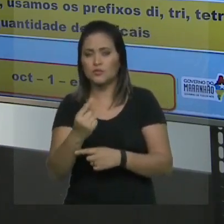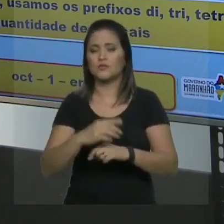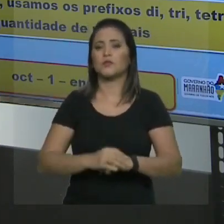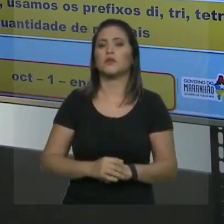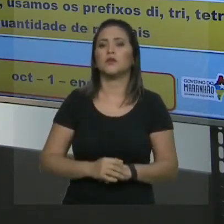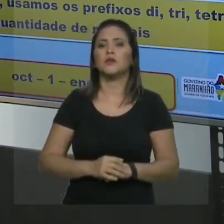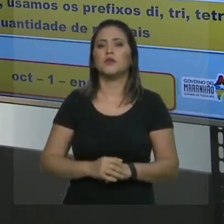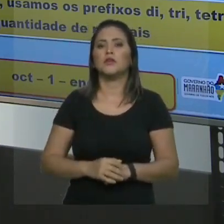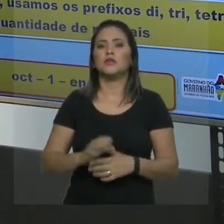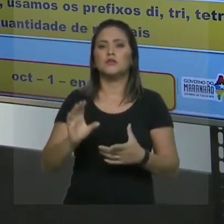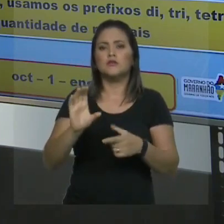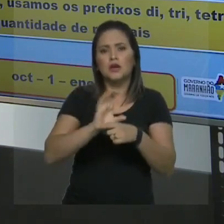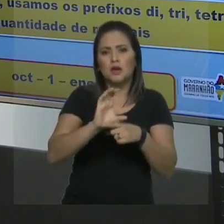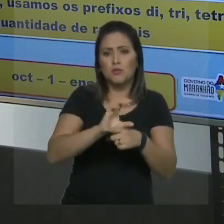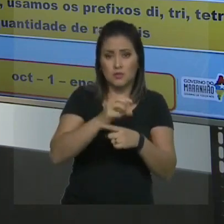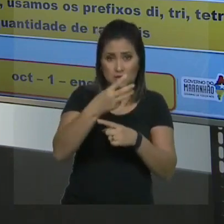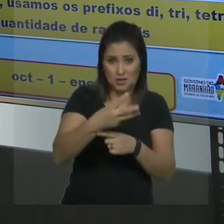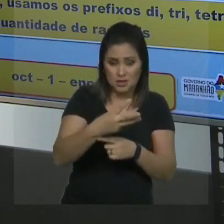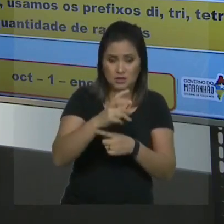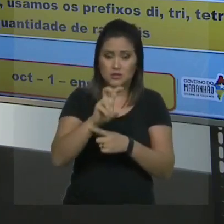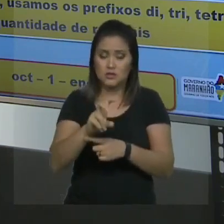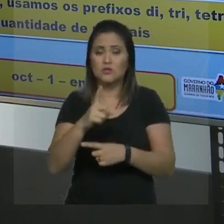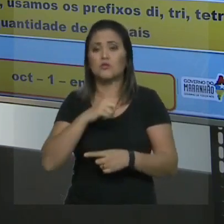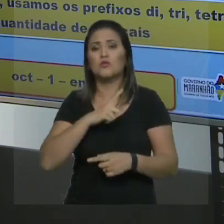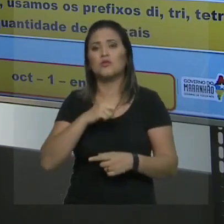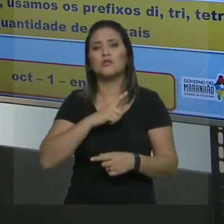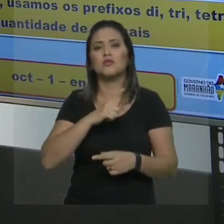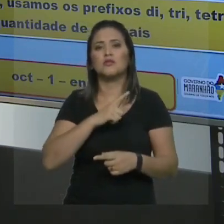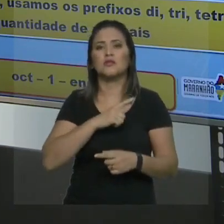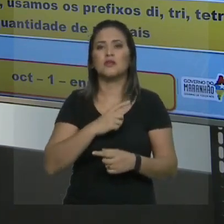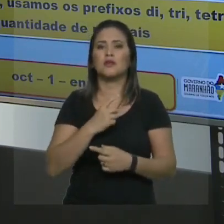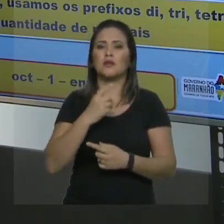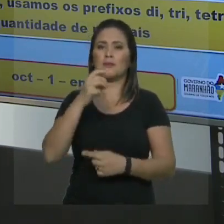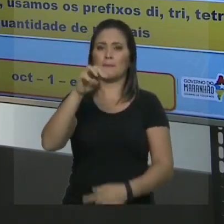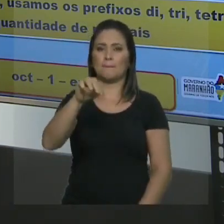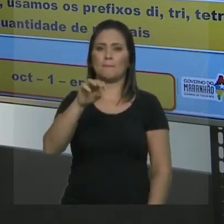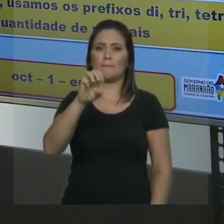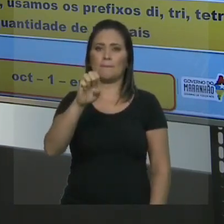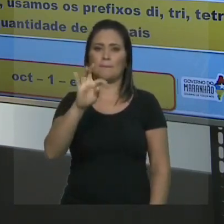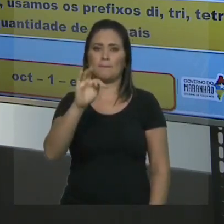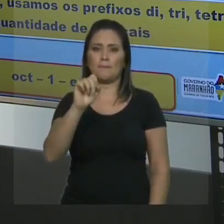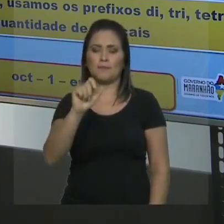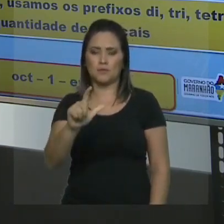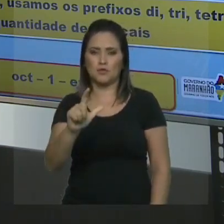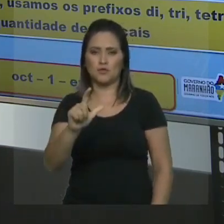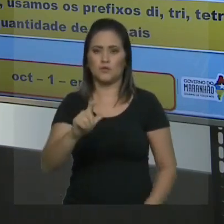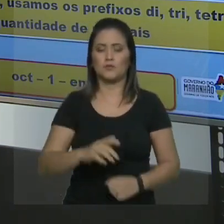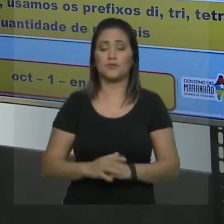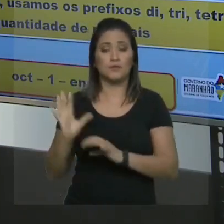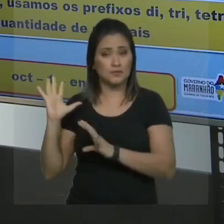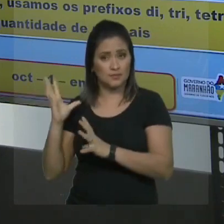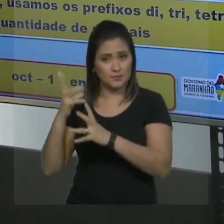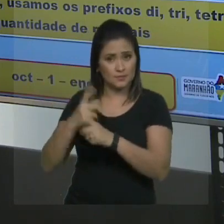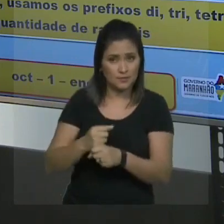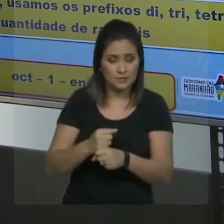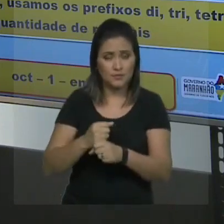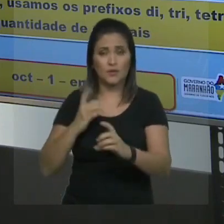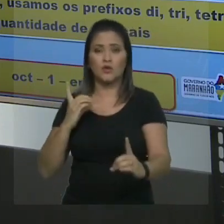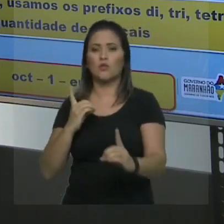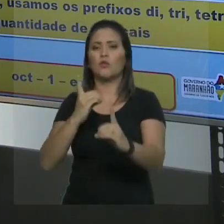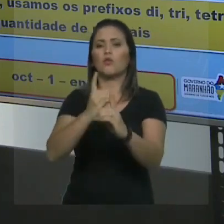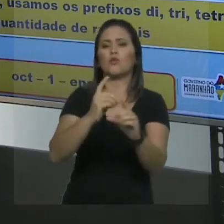radicais, metil. Ok? Tudo bem? Então, recapitulando. Cadê armificada? Achei a cadeia principal.